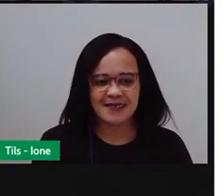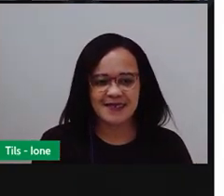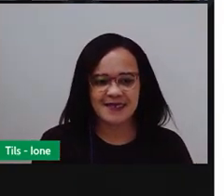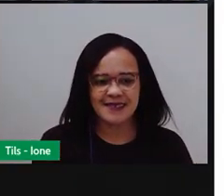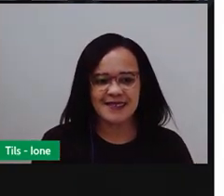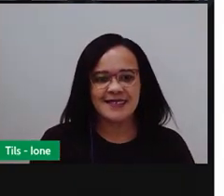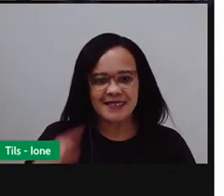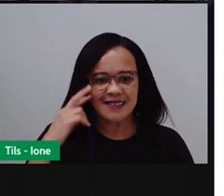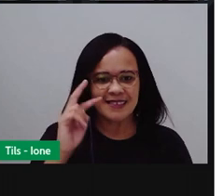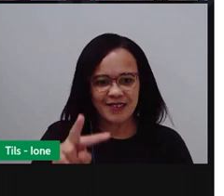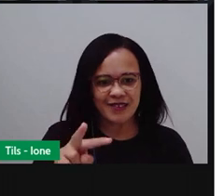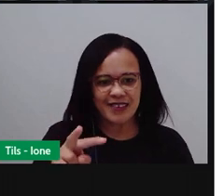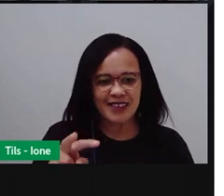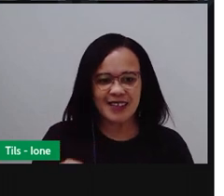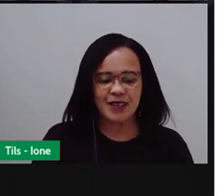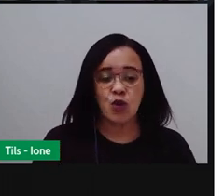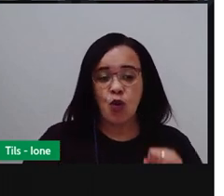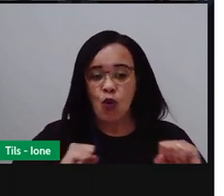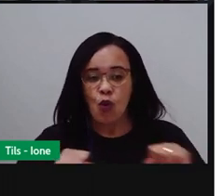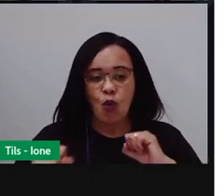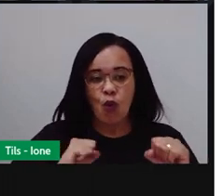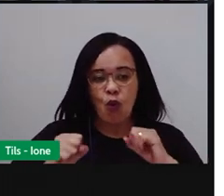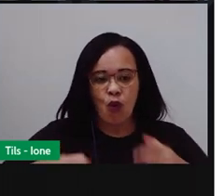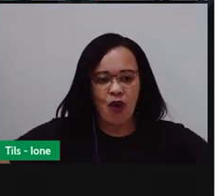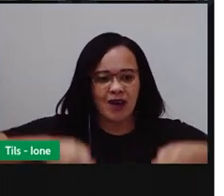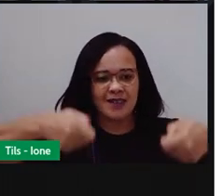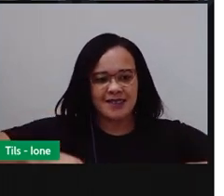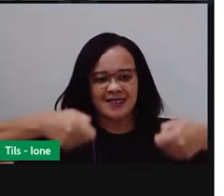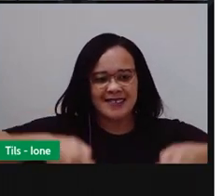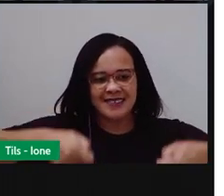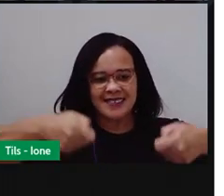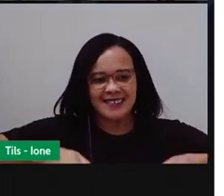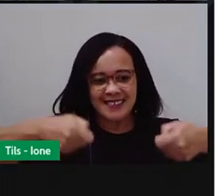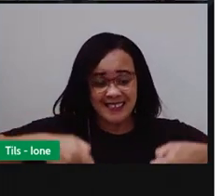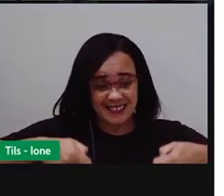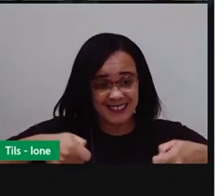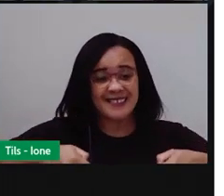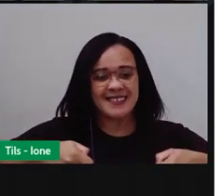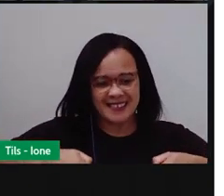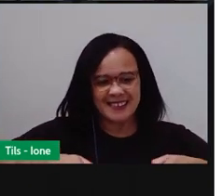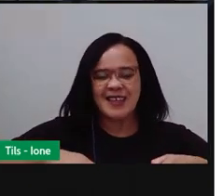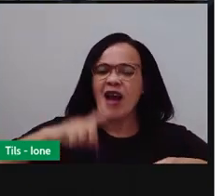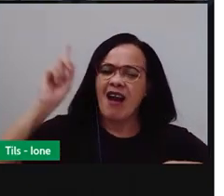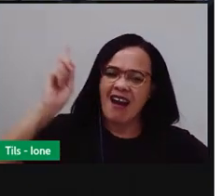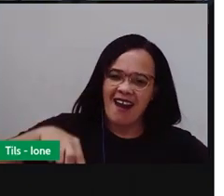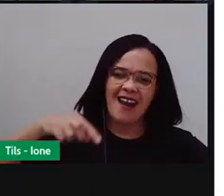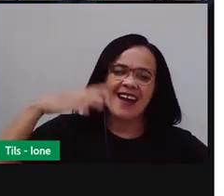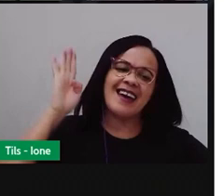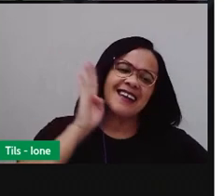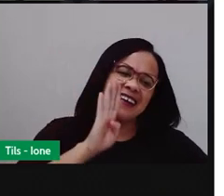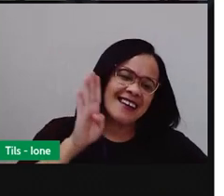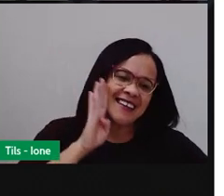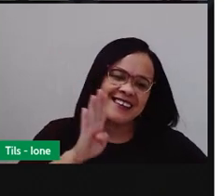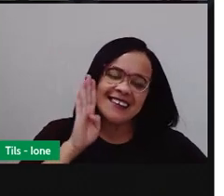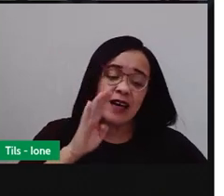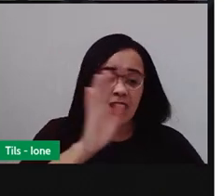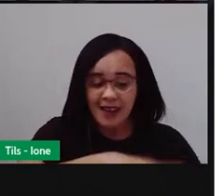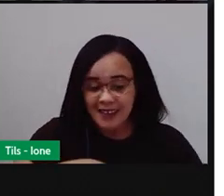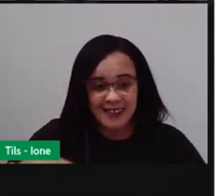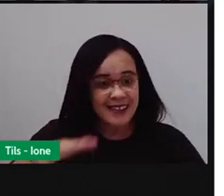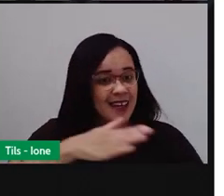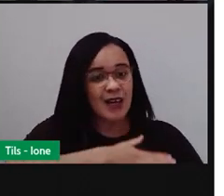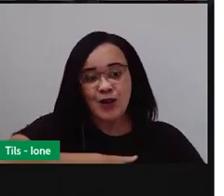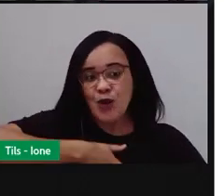Vou ter aí, corrida de saco, que é muito divertido, as crianças gostam muito,